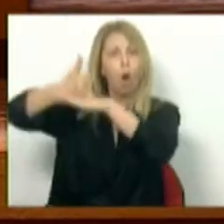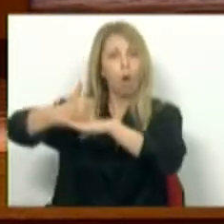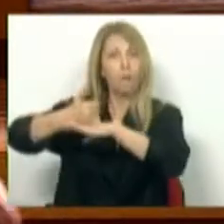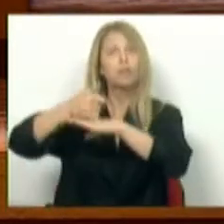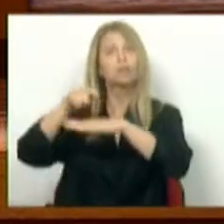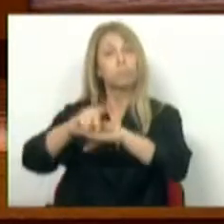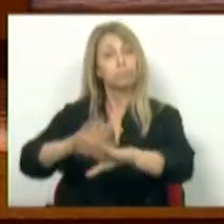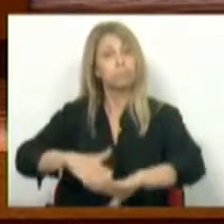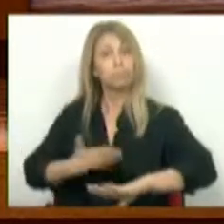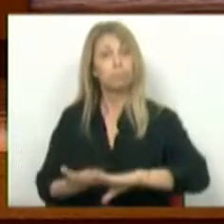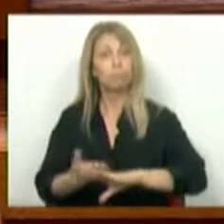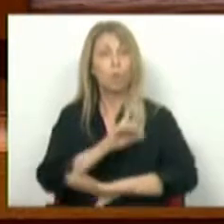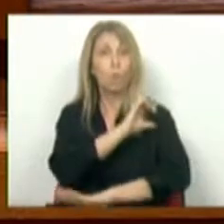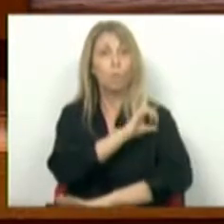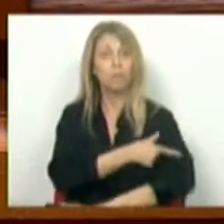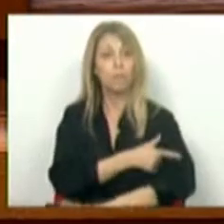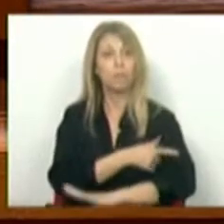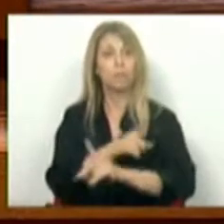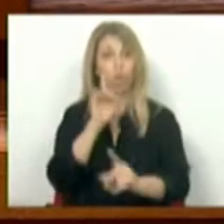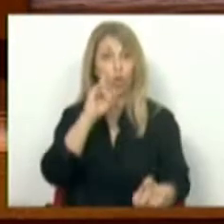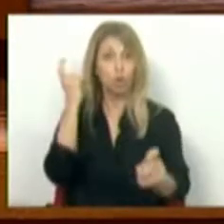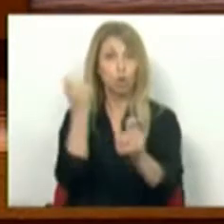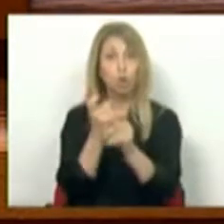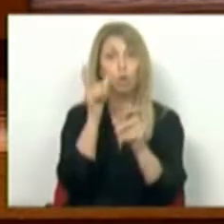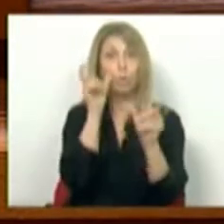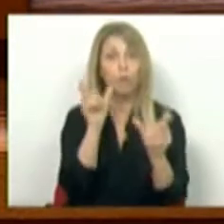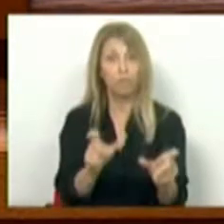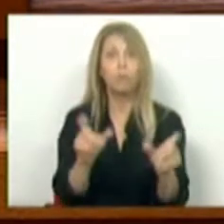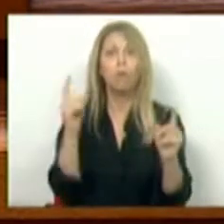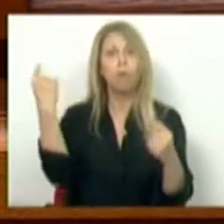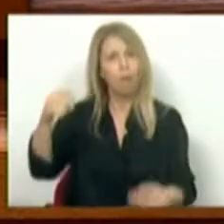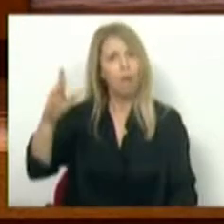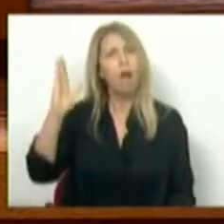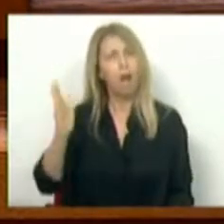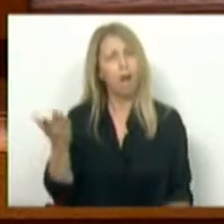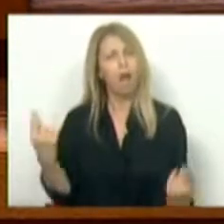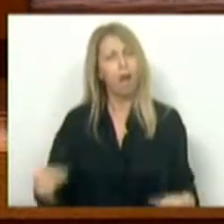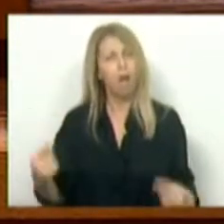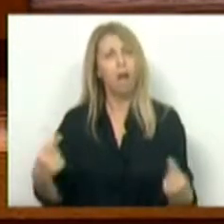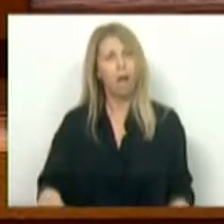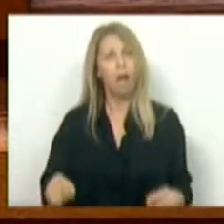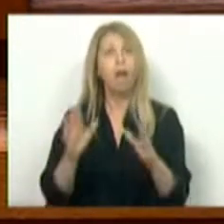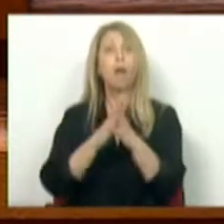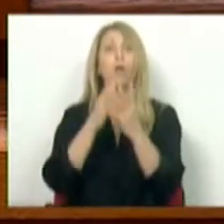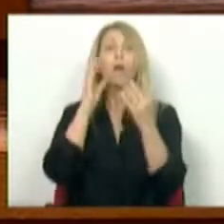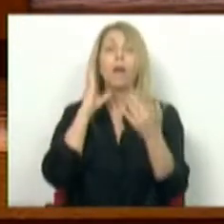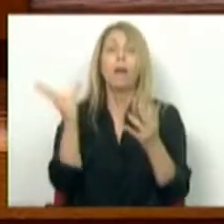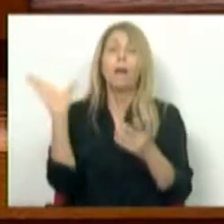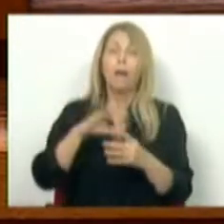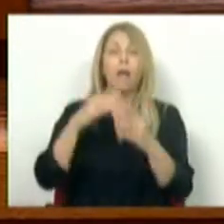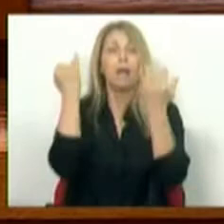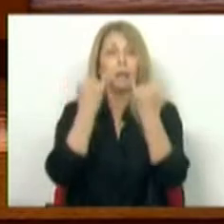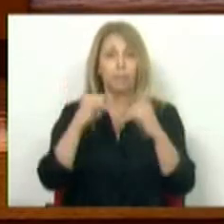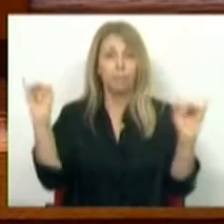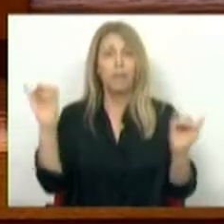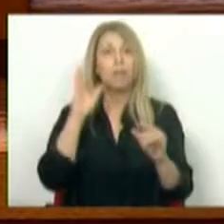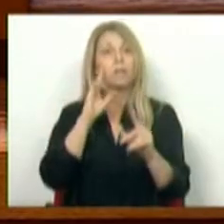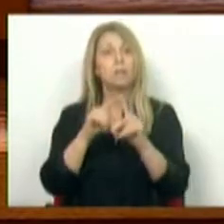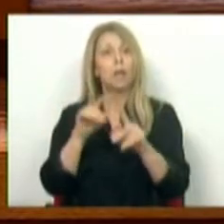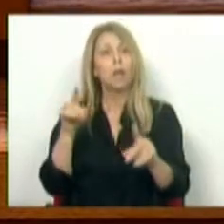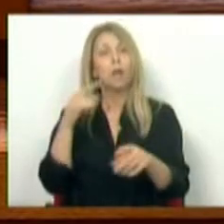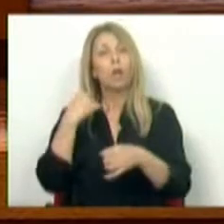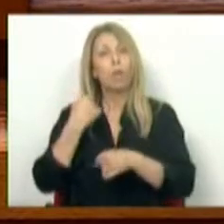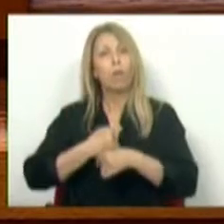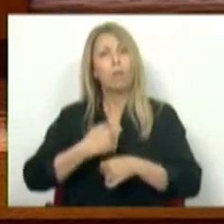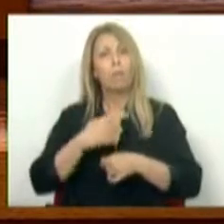supervisão, que já existe, e garantir maior independência e isenção, como a maioria de membros externos às profissões em